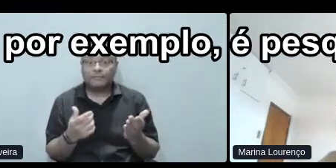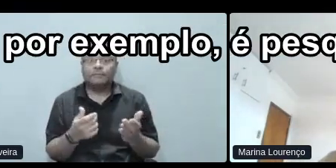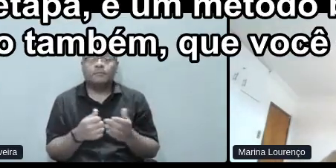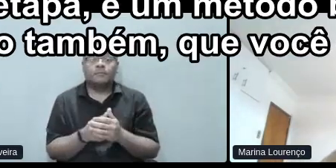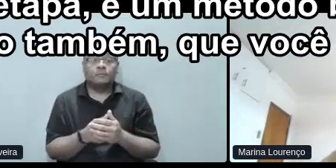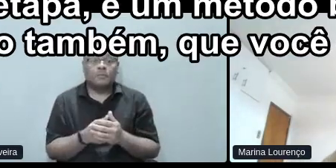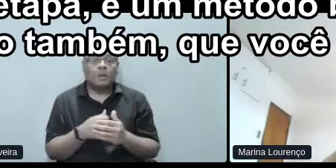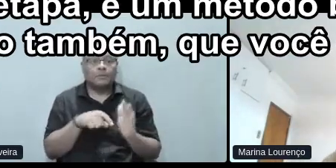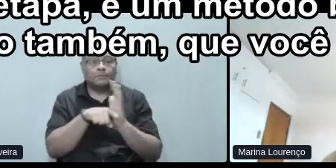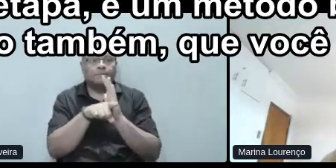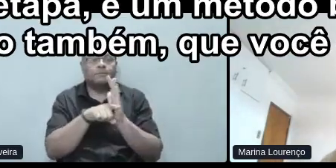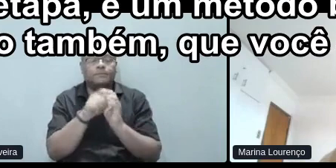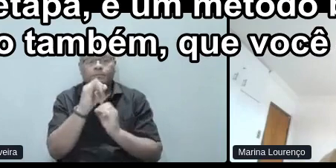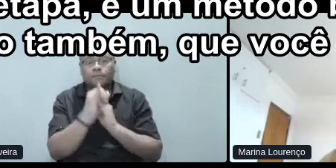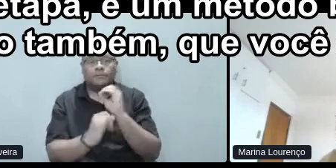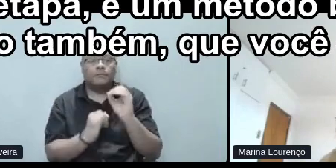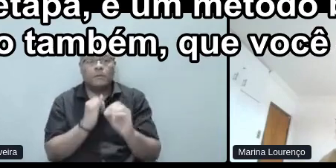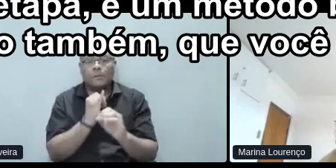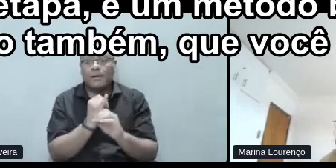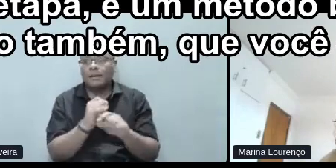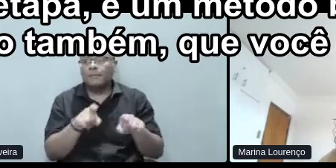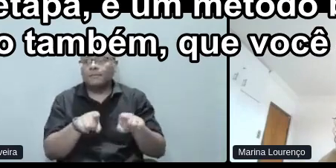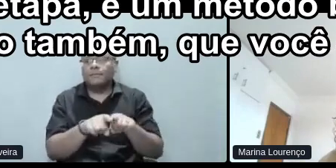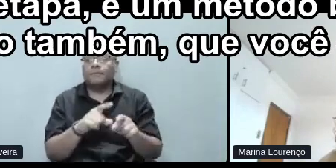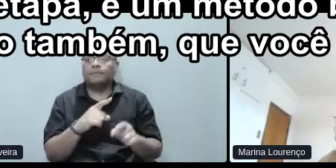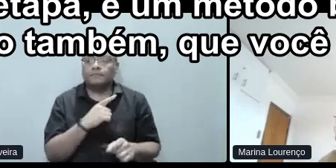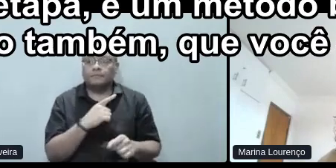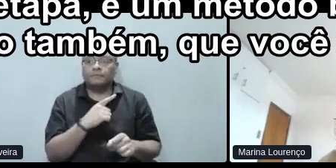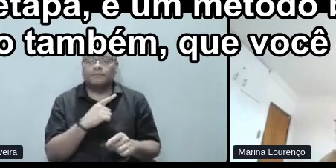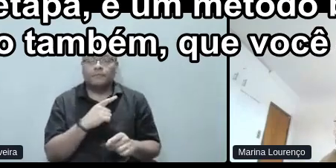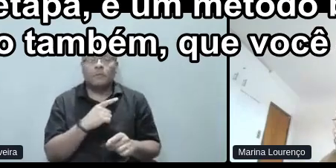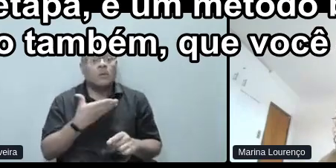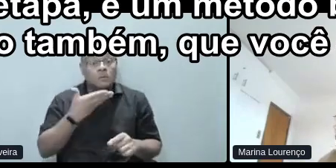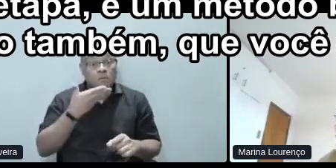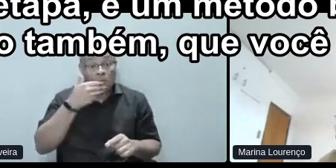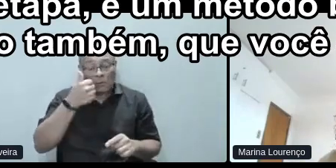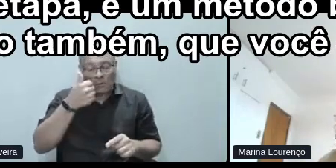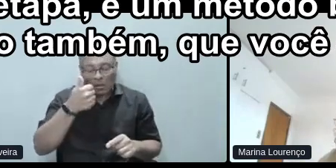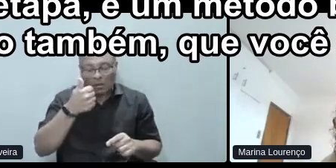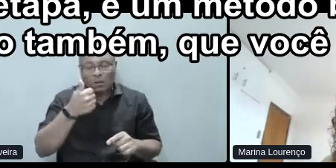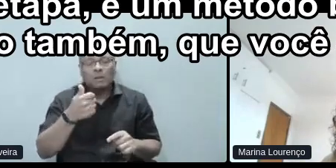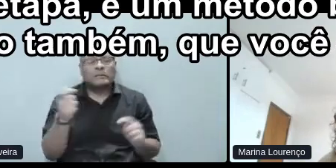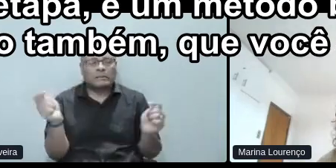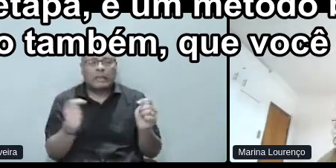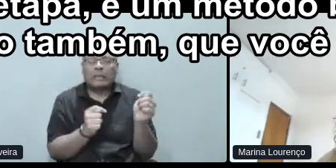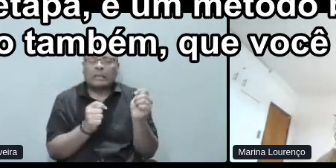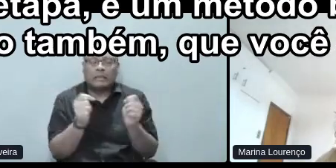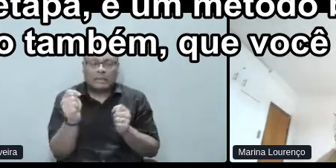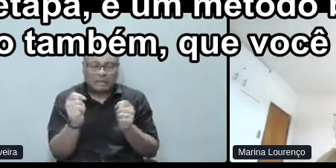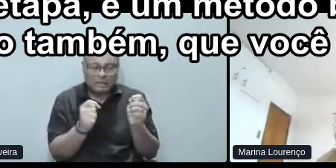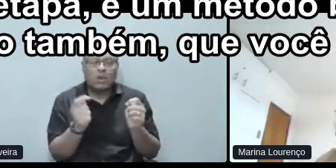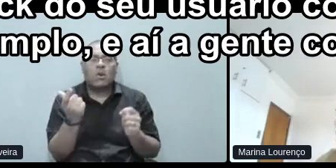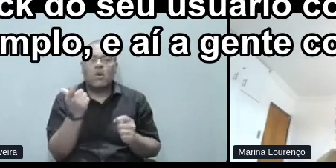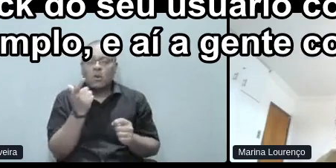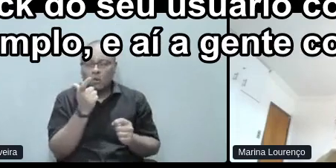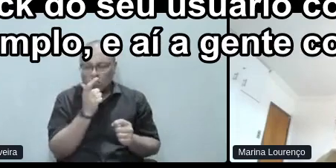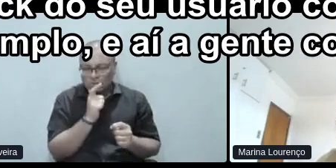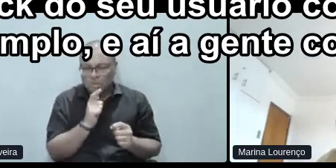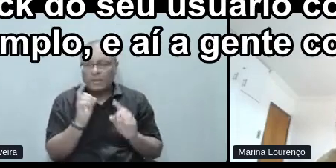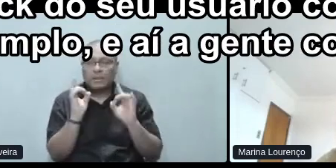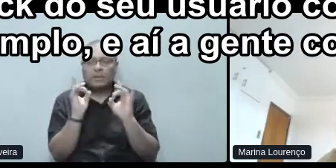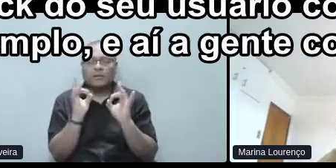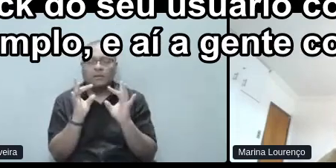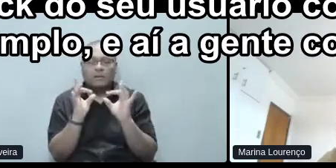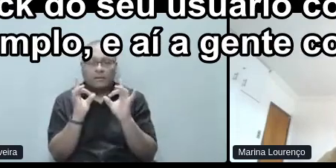pesquisa online. É uma etapa, é um método bem eficiente e econômico também, que você consegue coletar feedback